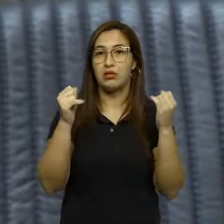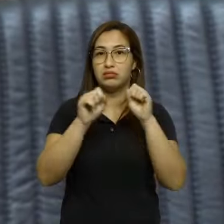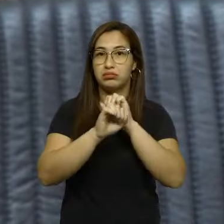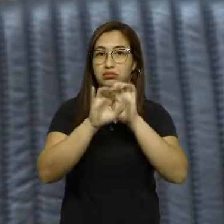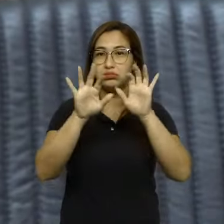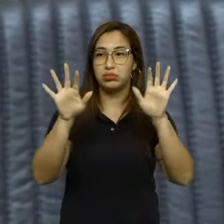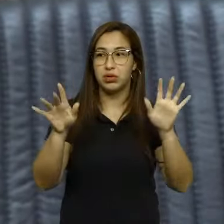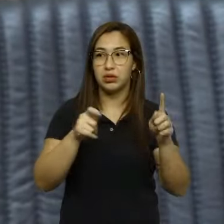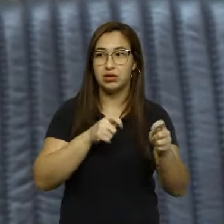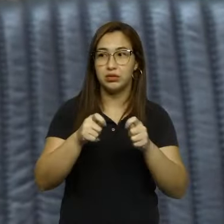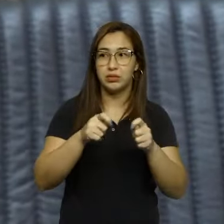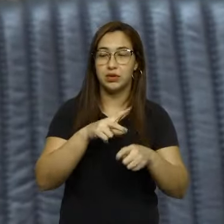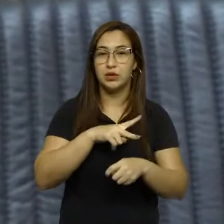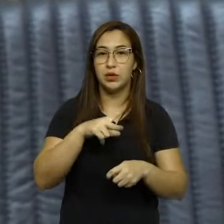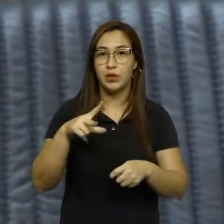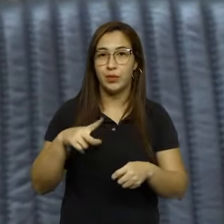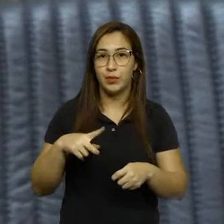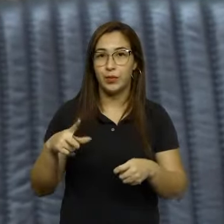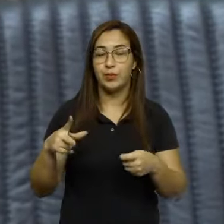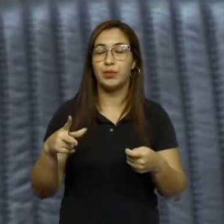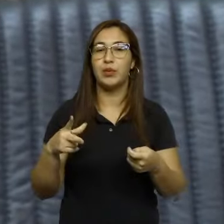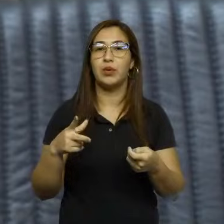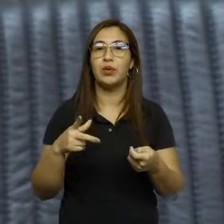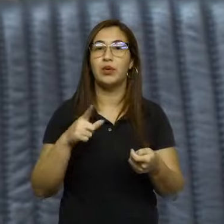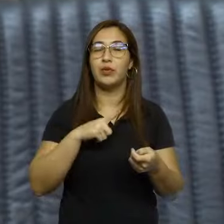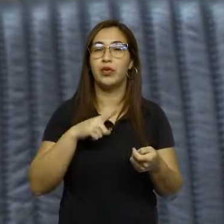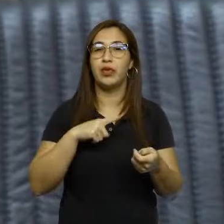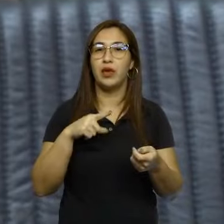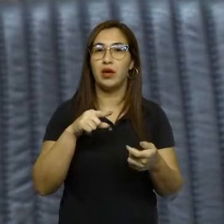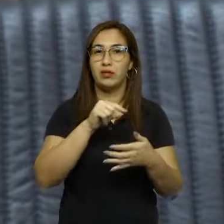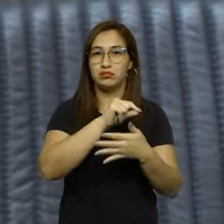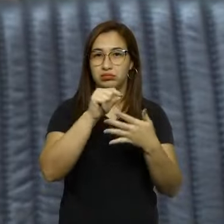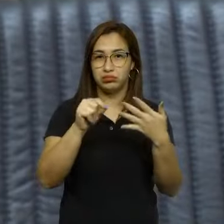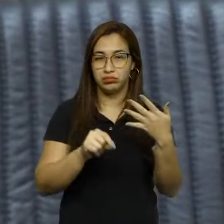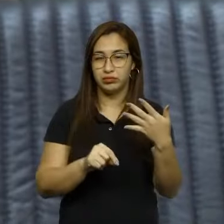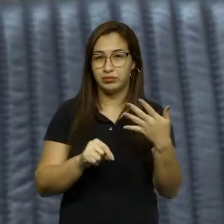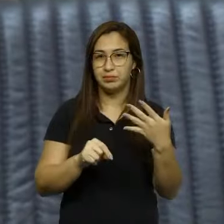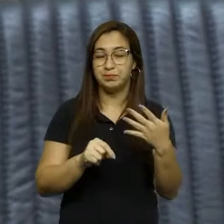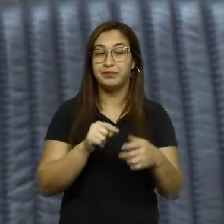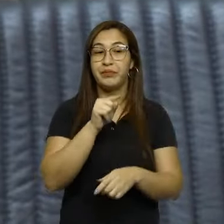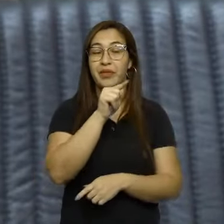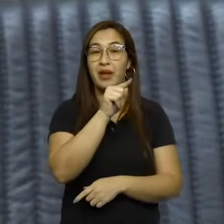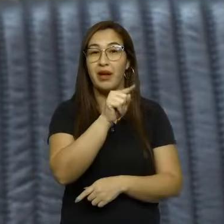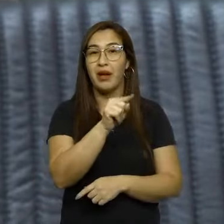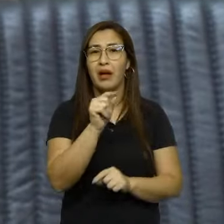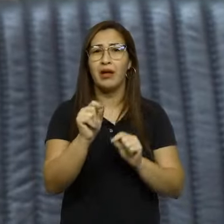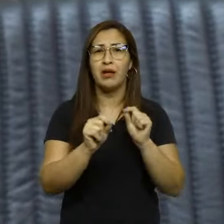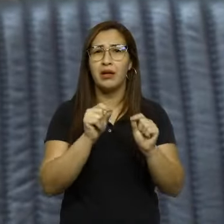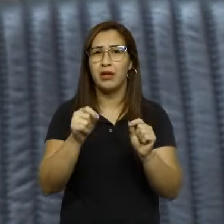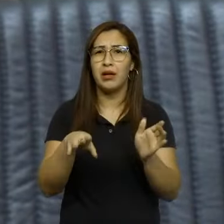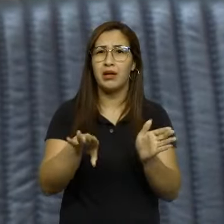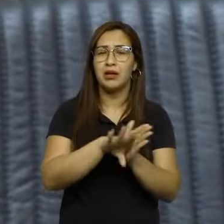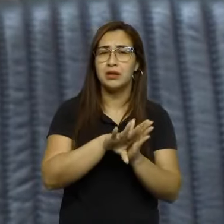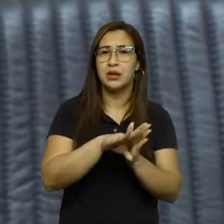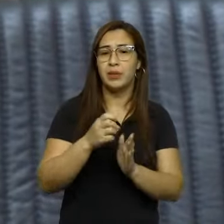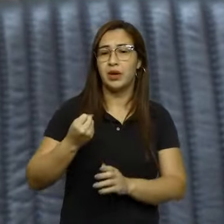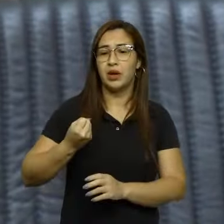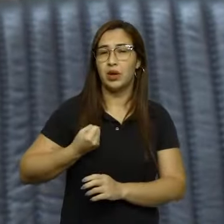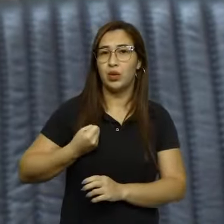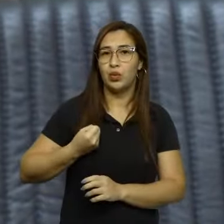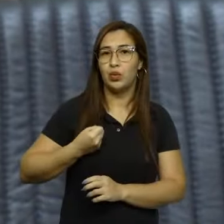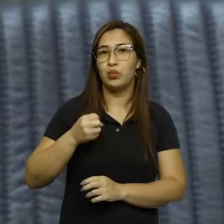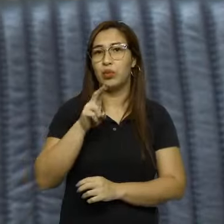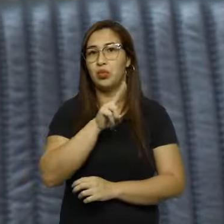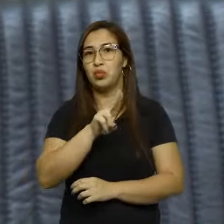pública, contendo as seguintes informações. O destinatário, o nome, o número do Cadastro Nacional da